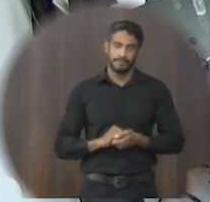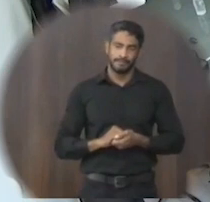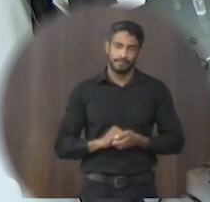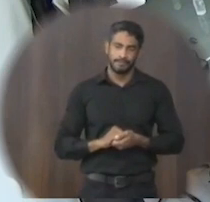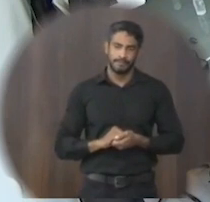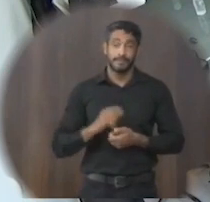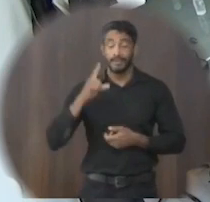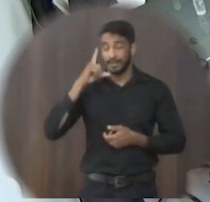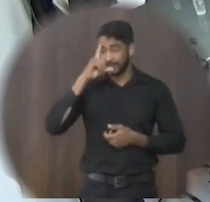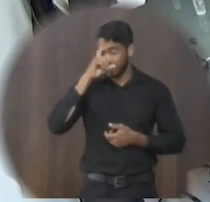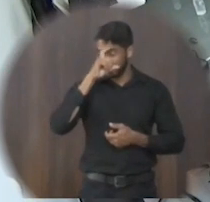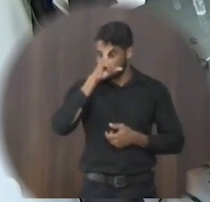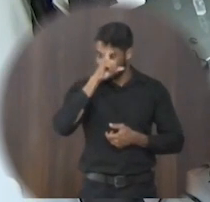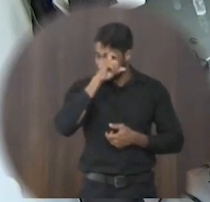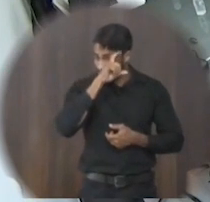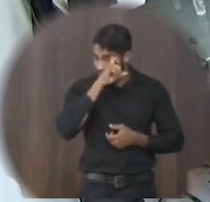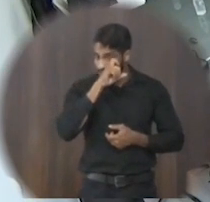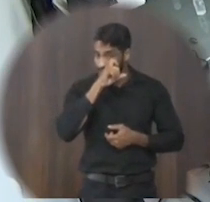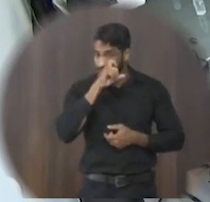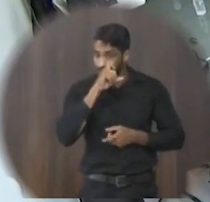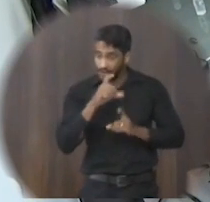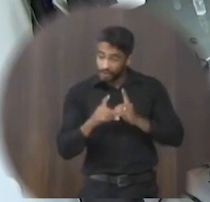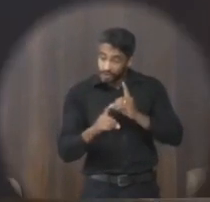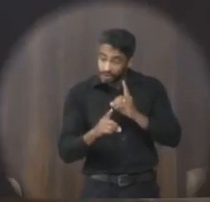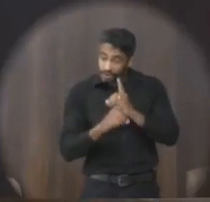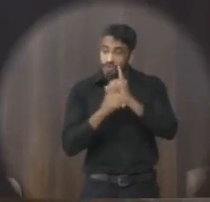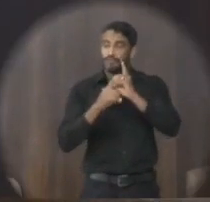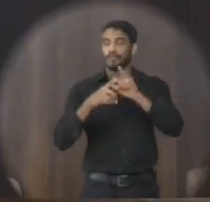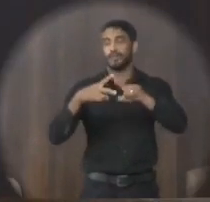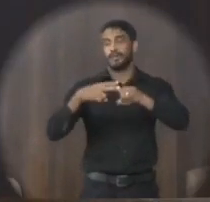a dificuldade em encontrar a solução.